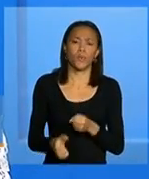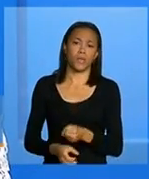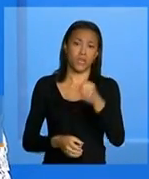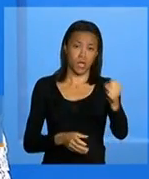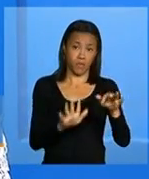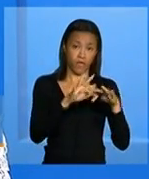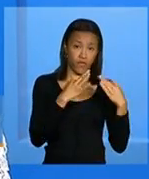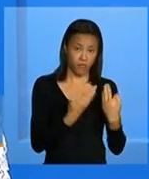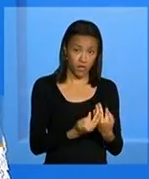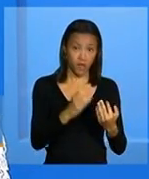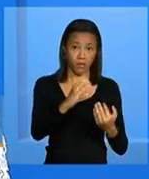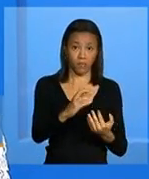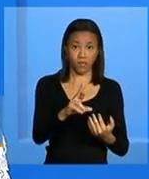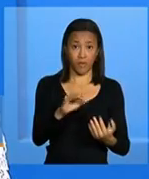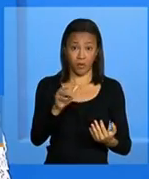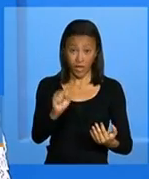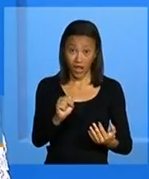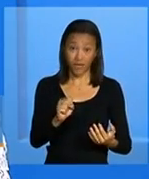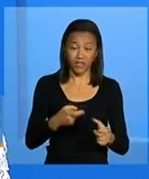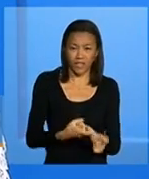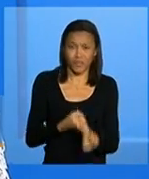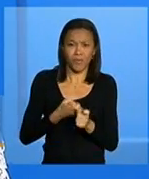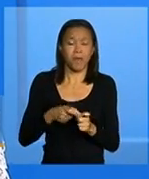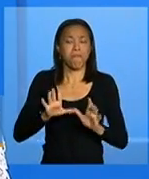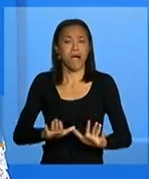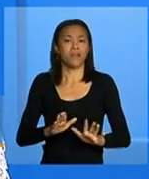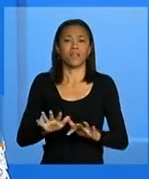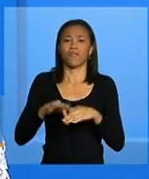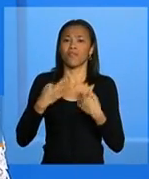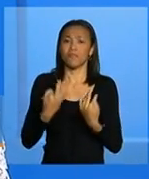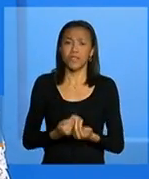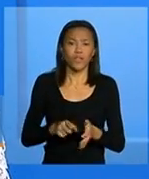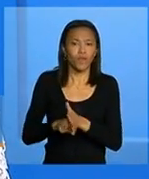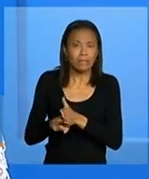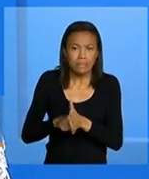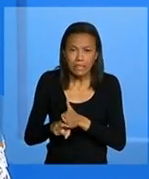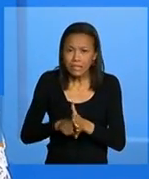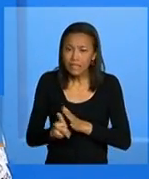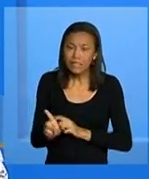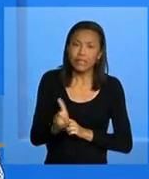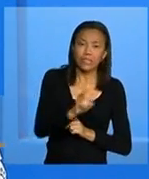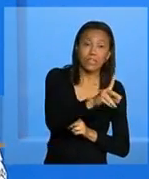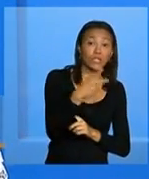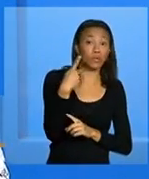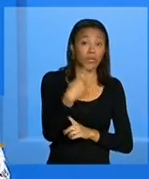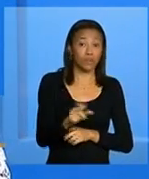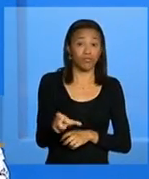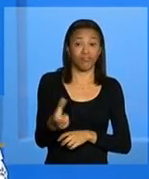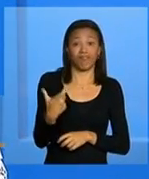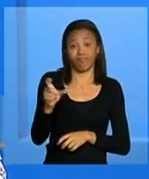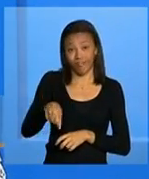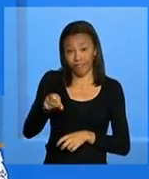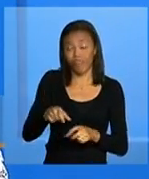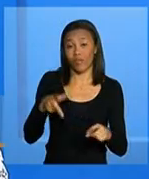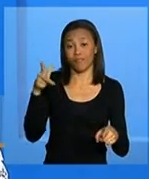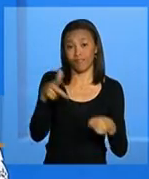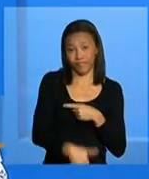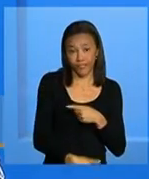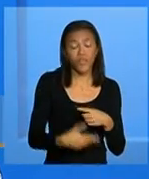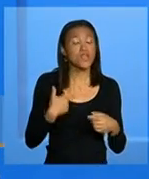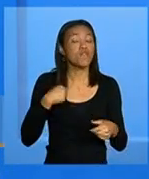CRAS desde a suspensão mas ela não foi acompanhada e o seu benefício foi cancelado o que eu devo fazer?